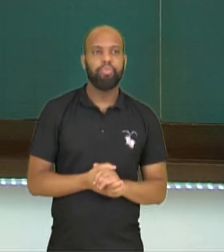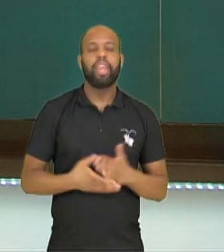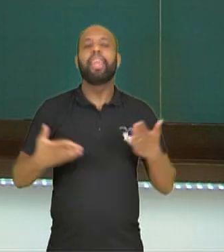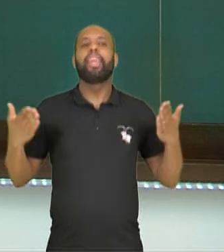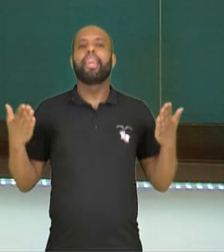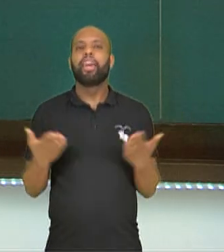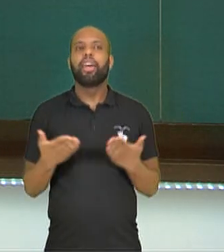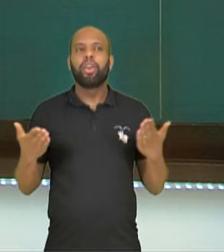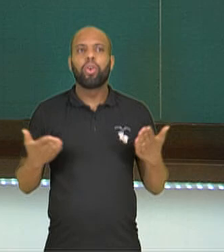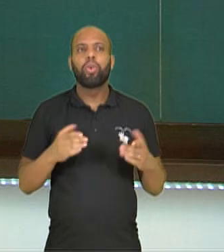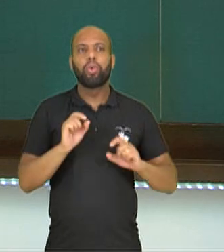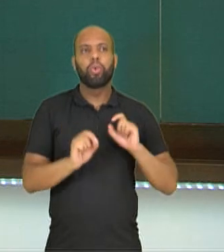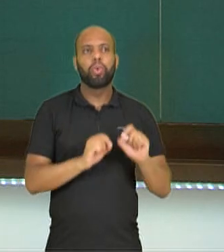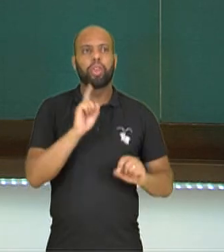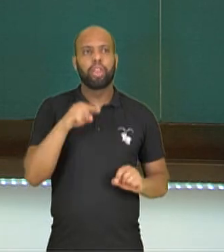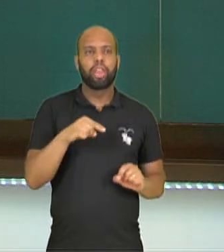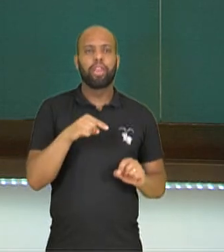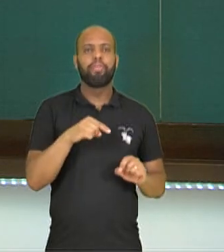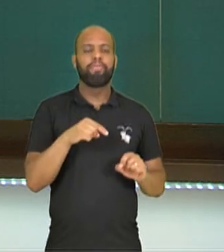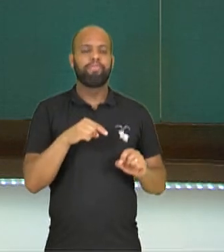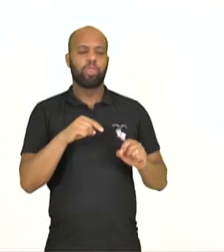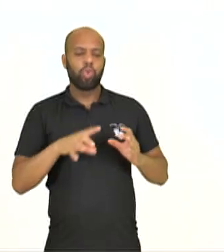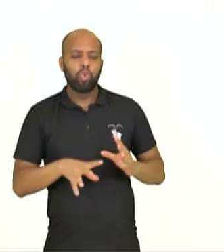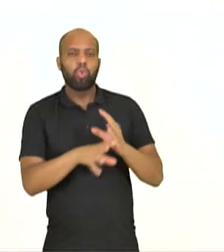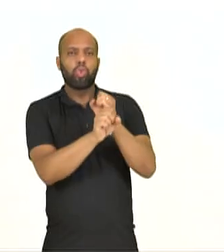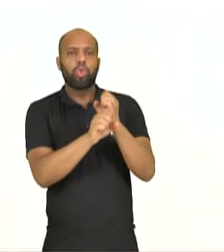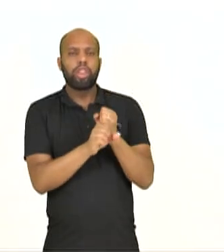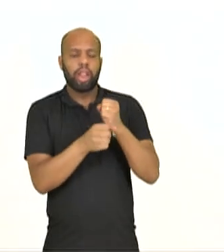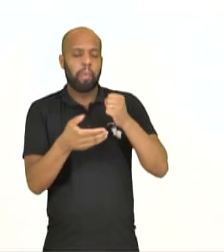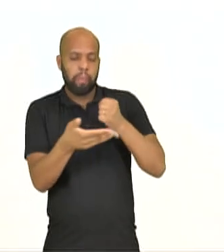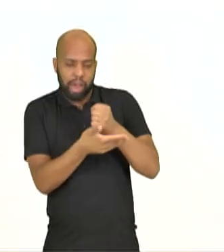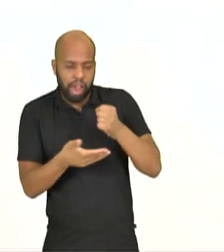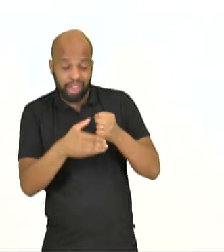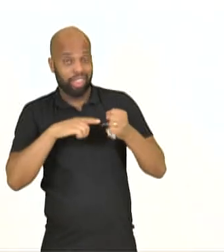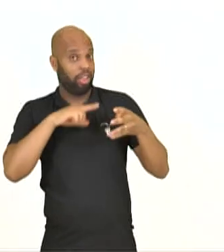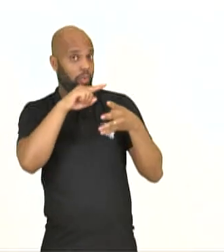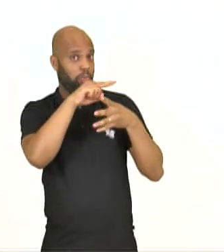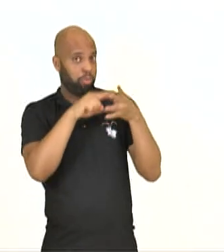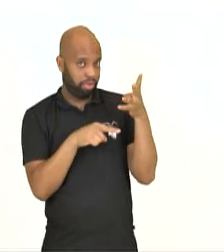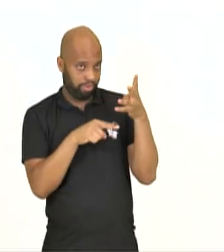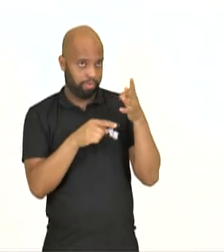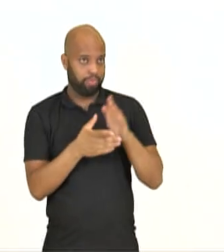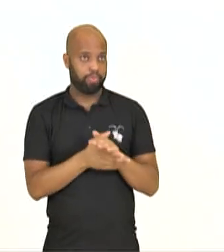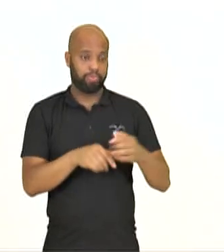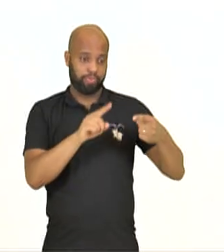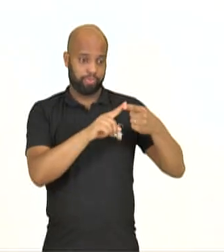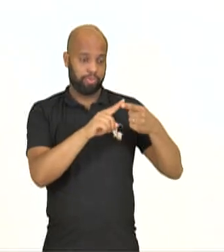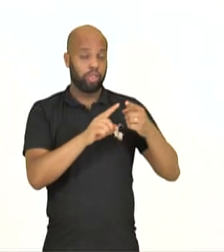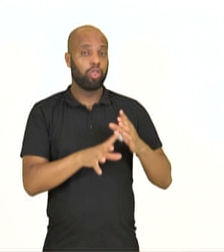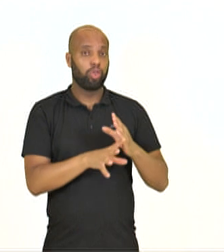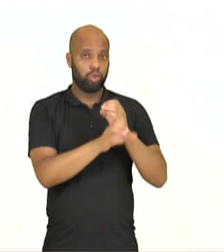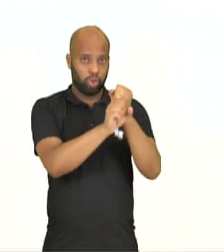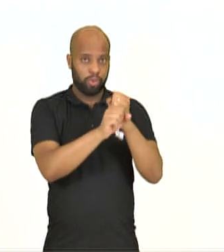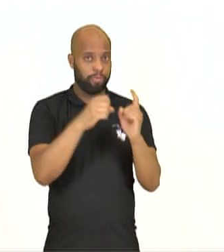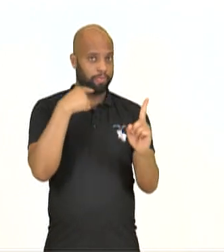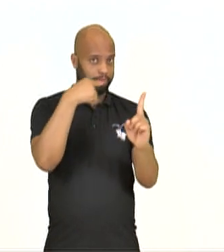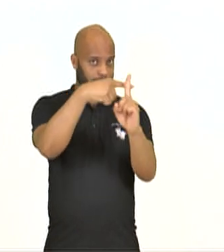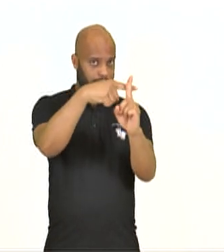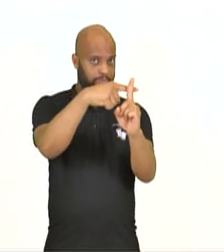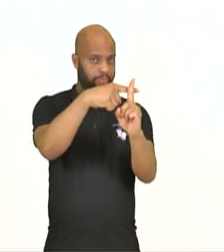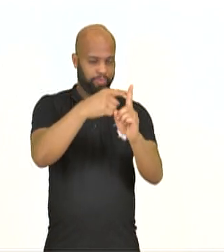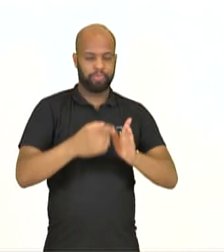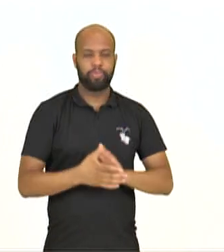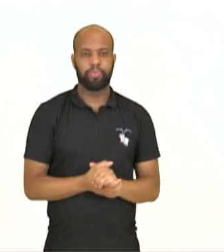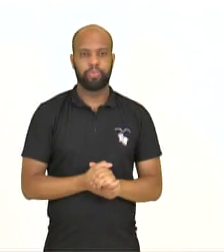básicas. Vamos começar pelas básicas. Quais são? Aquelas quatro que nós já conhecemos, né? Adição, continha de mais,